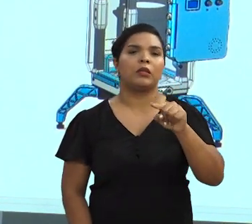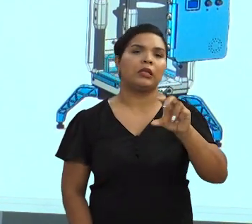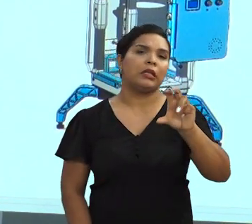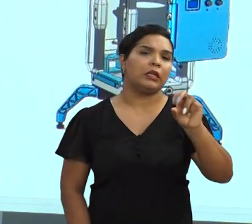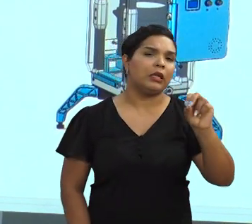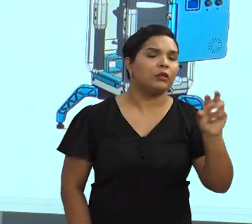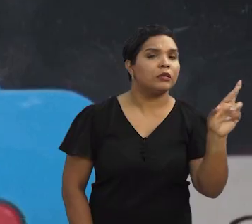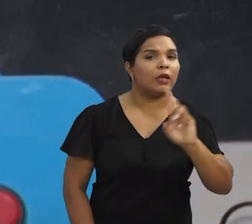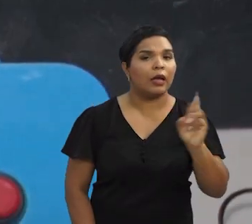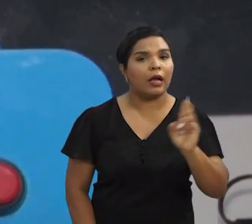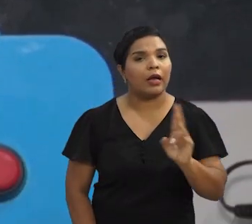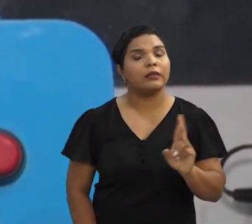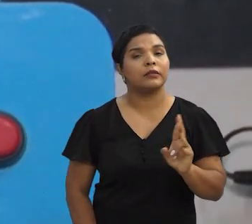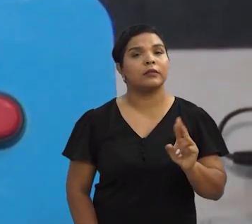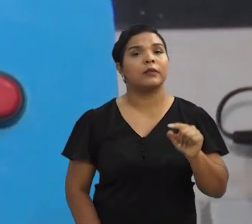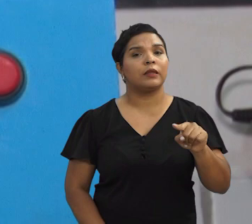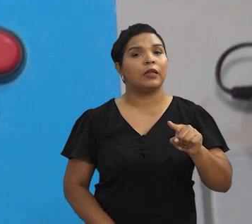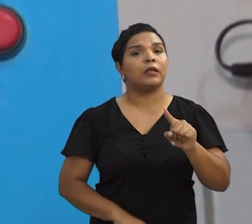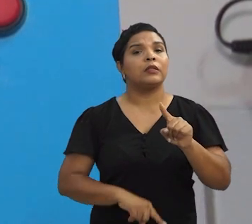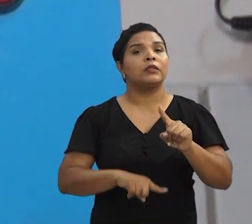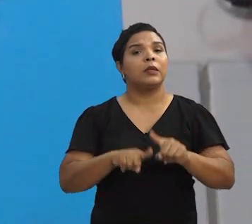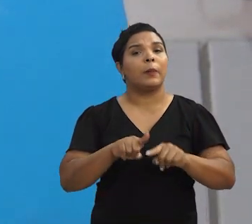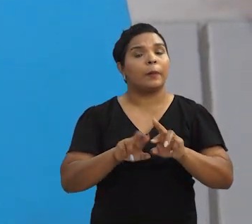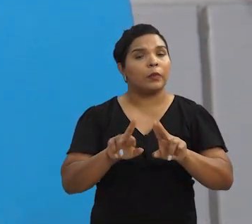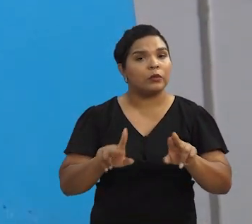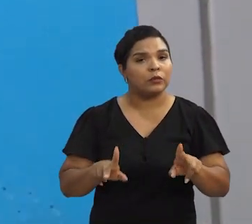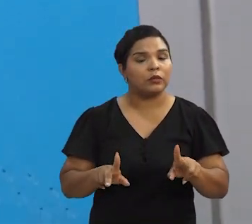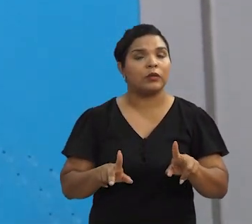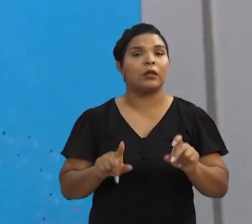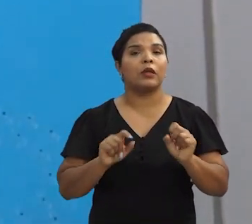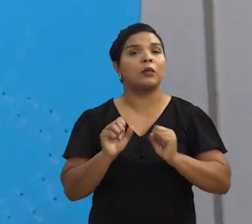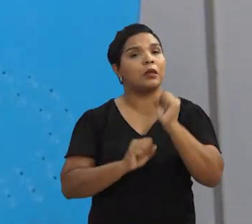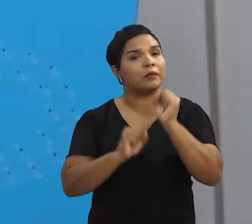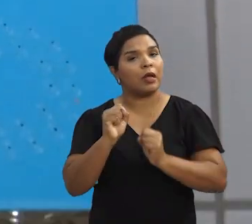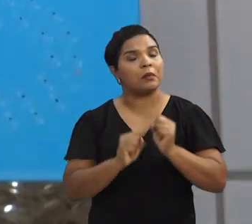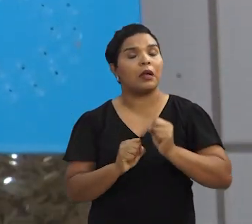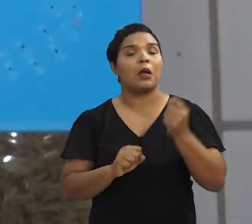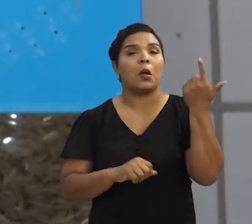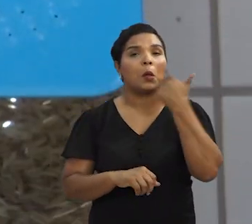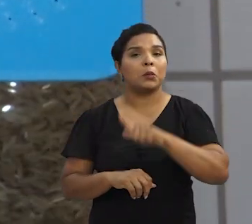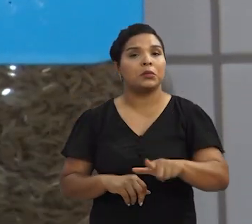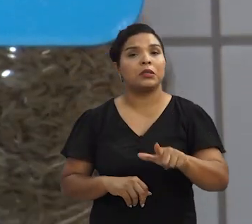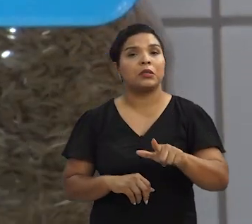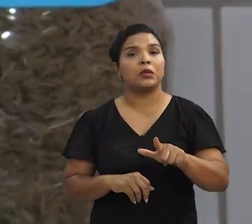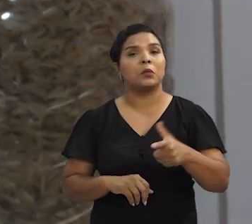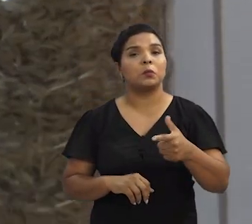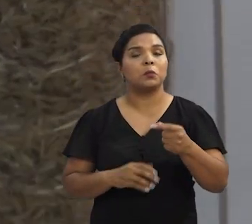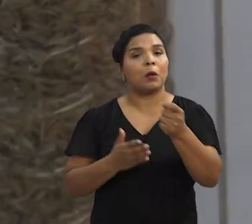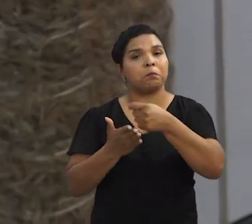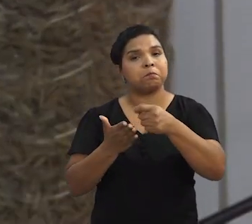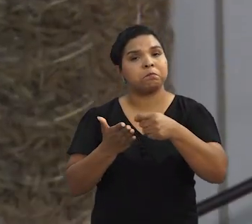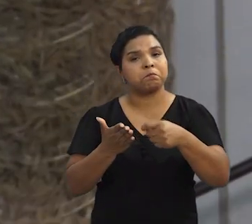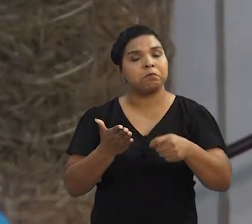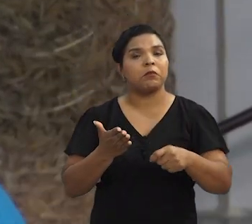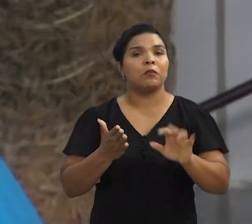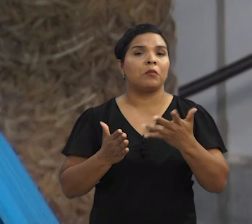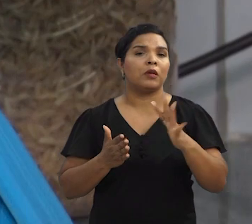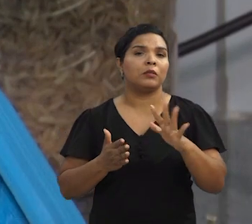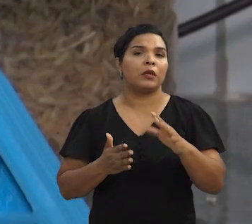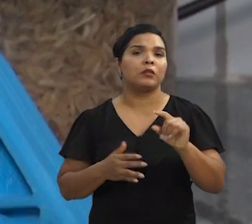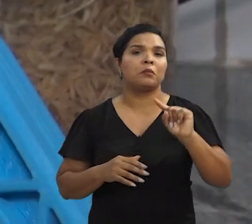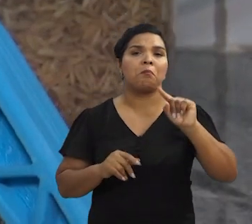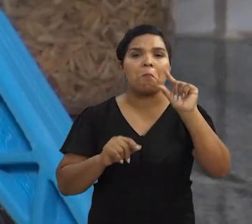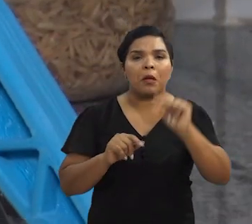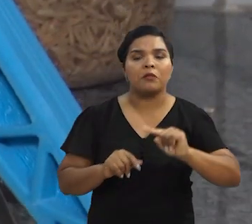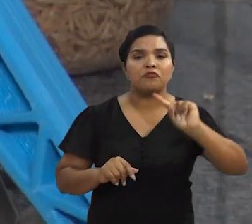2 mil e 500 reais. E esse equipamento que a gente desenvolveu, a gente conseguiu, colocando aí na ponta do lápis, algo em